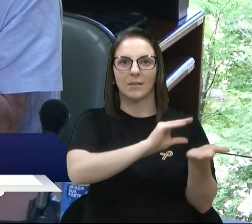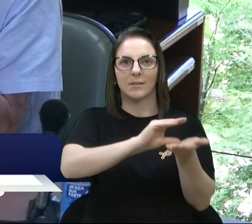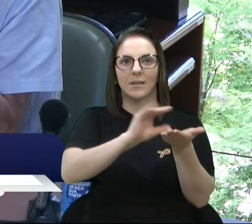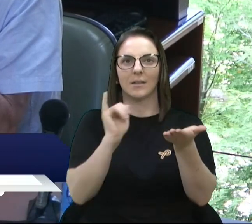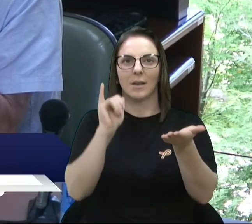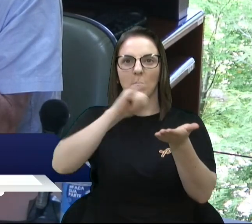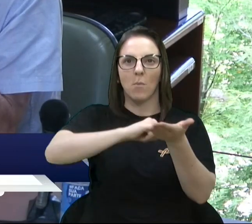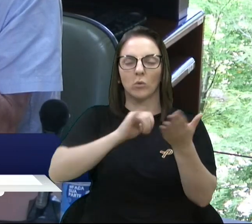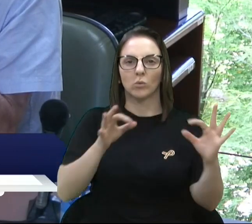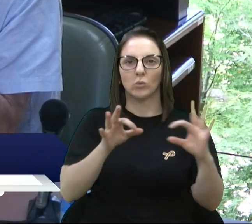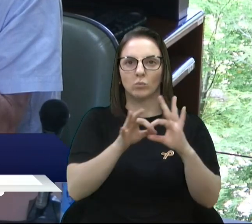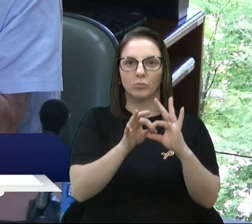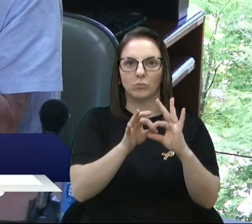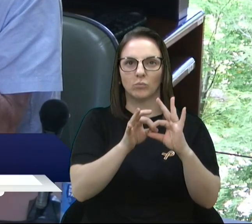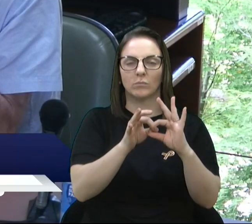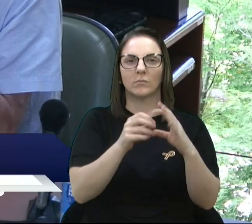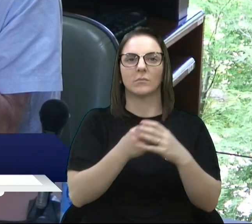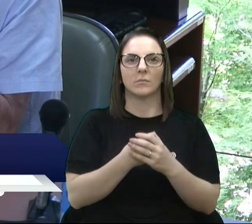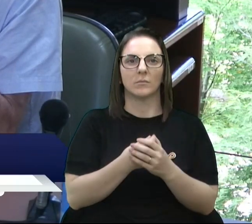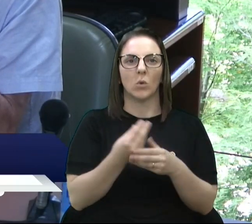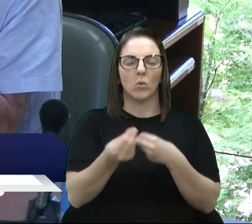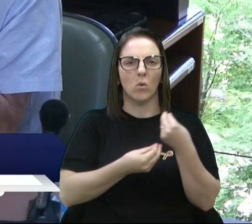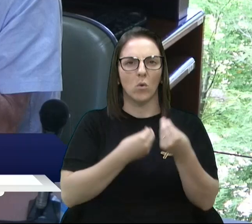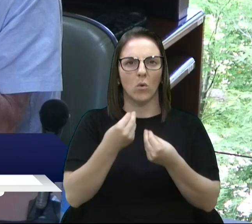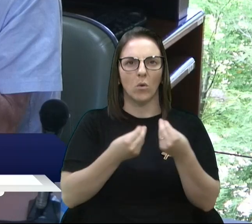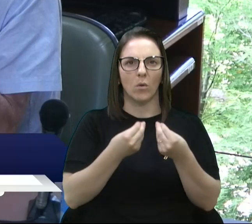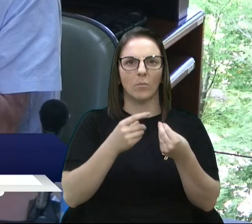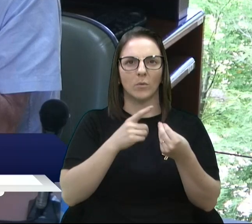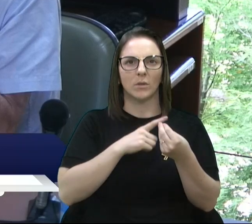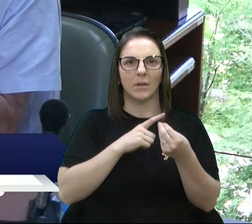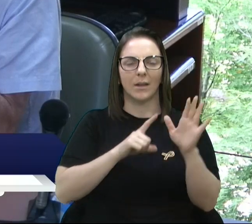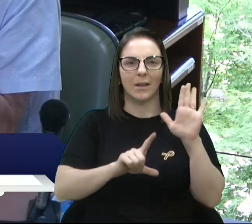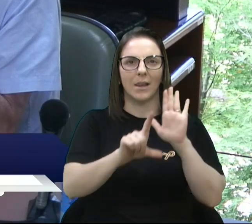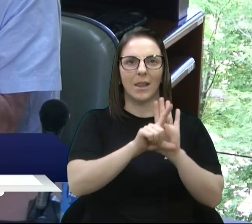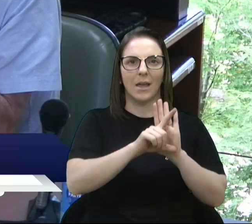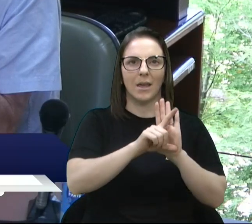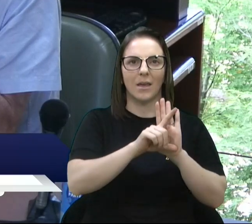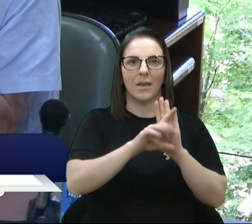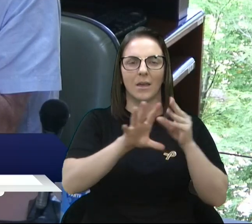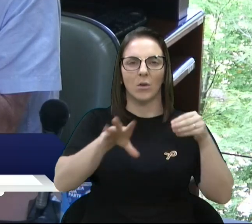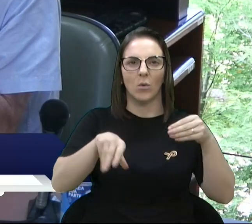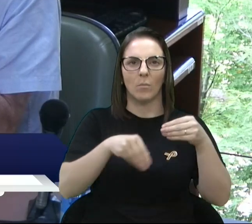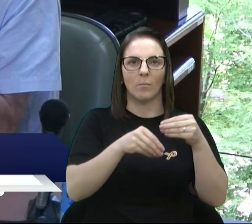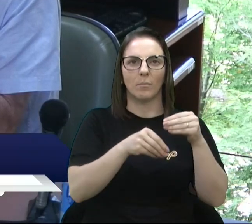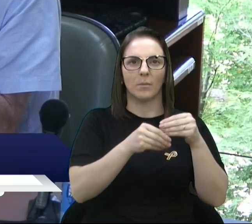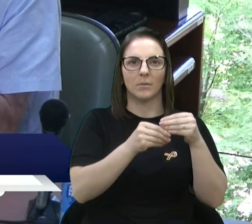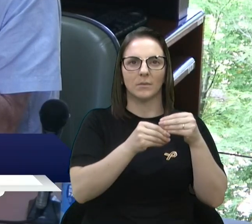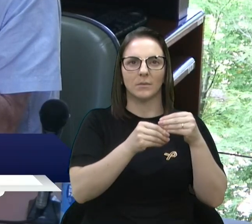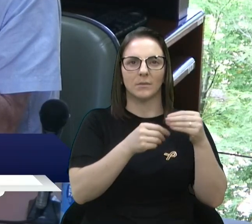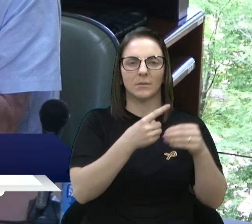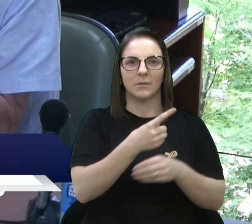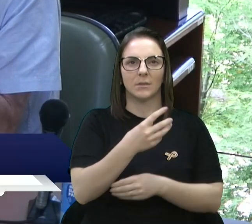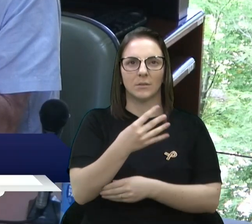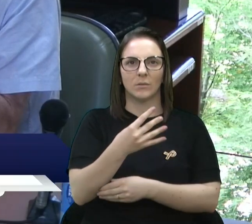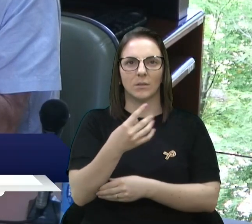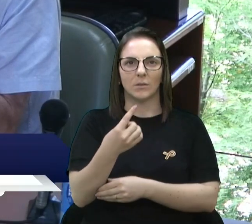vinculados, conforme a Lei Complementar 141, 2012.